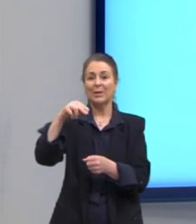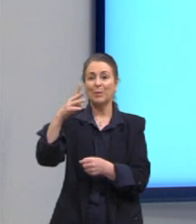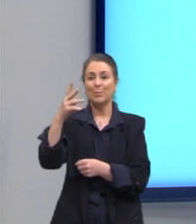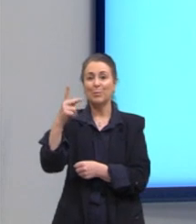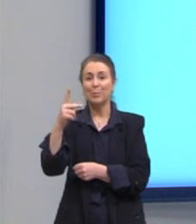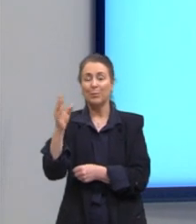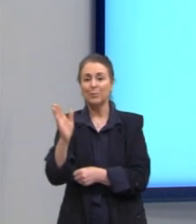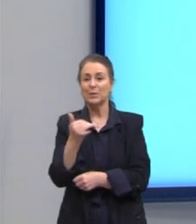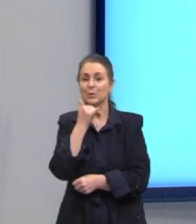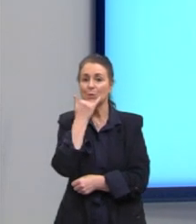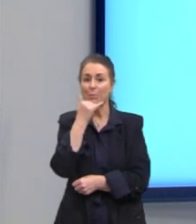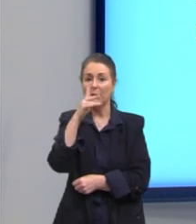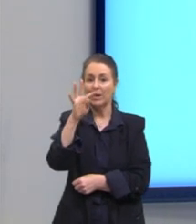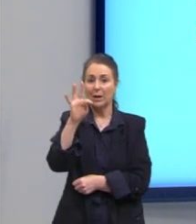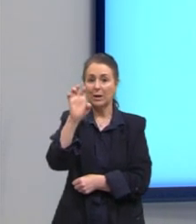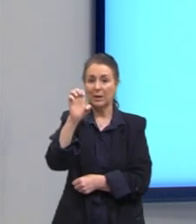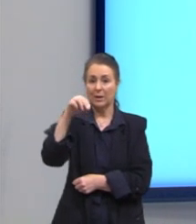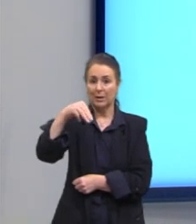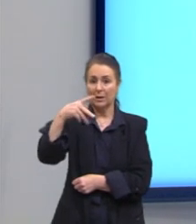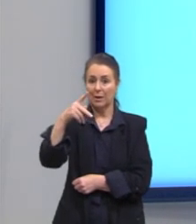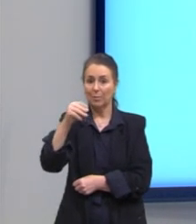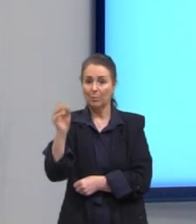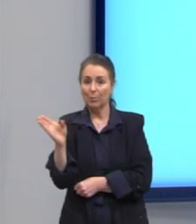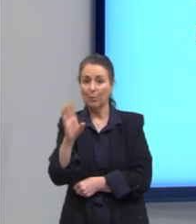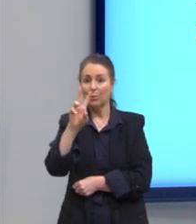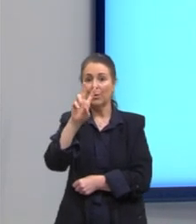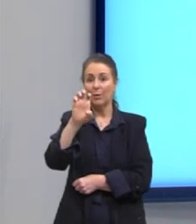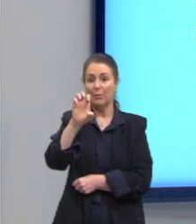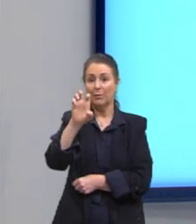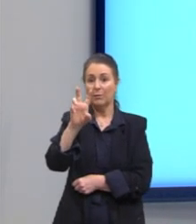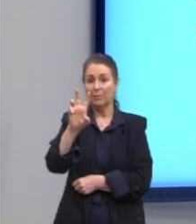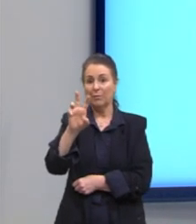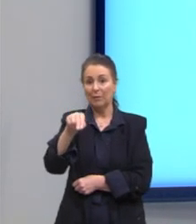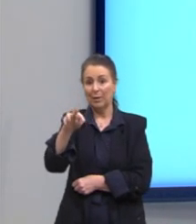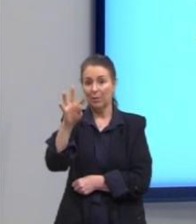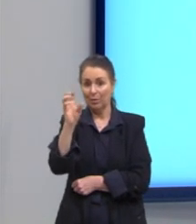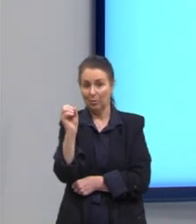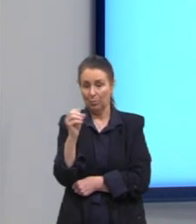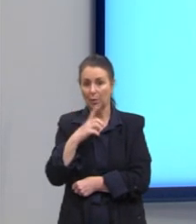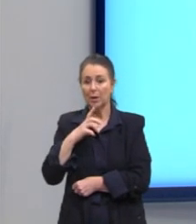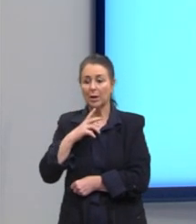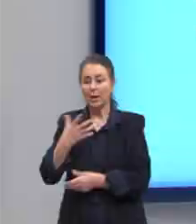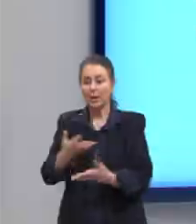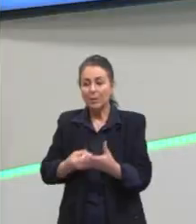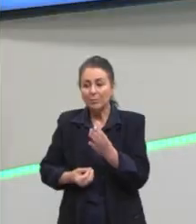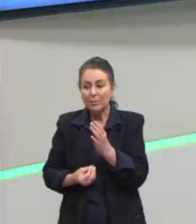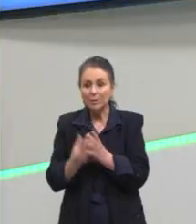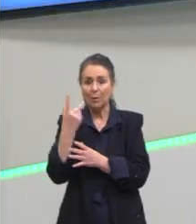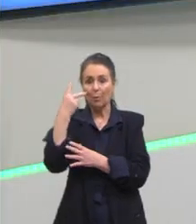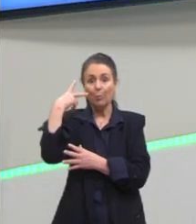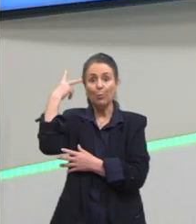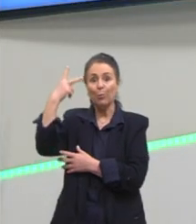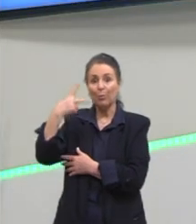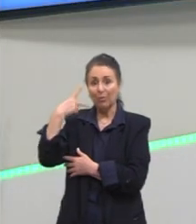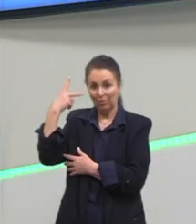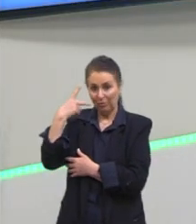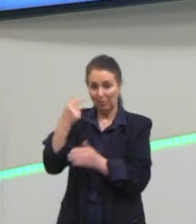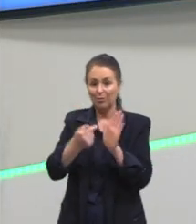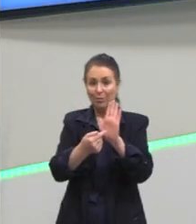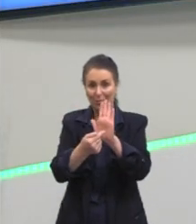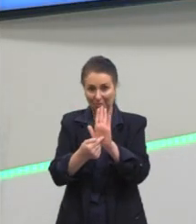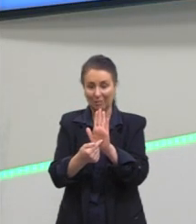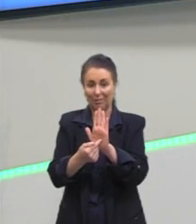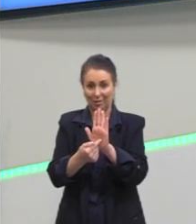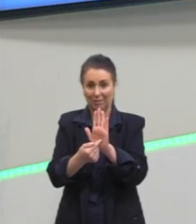romance político, onde ele já começa as suas aspirações, né, e dá mais ênfase nessa questão política da época que ele está